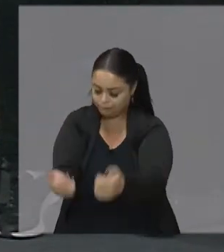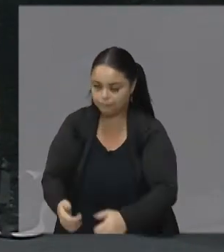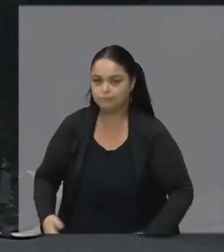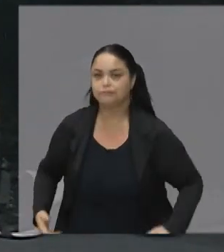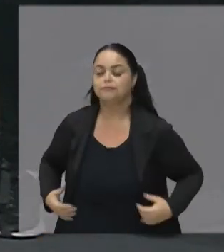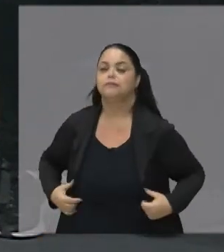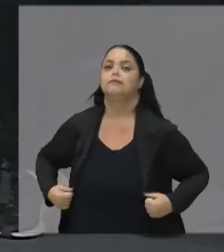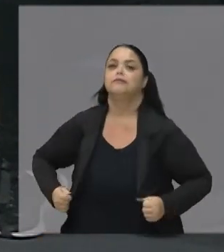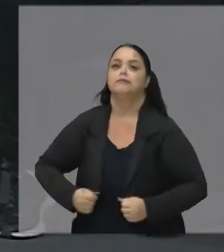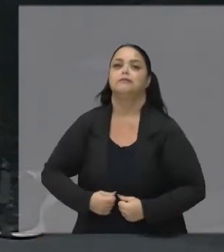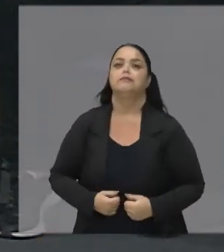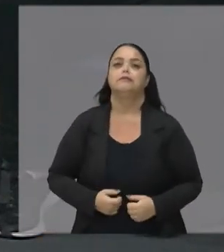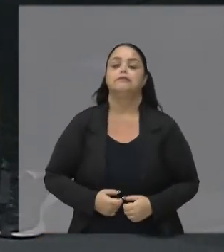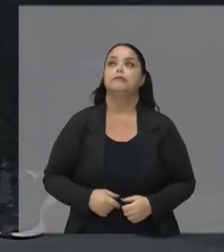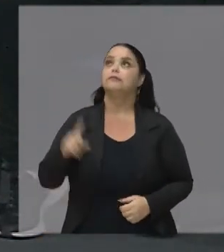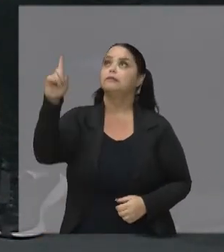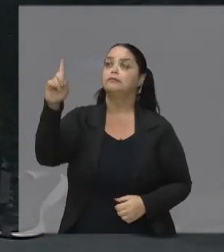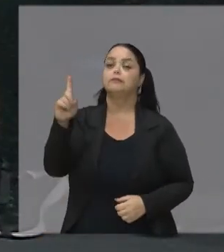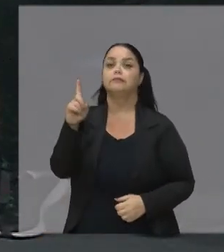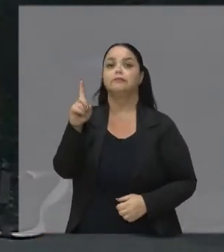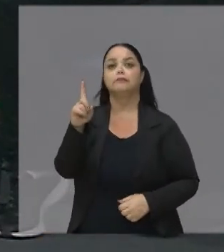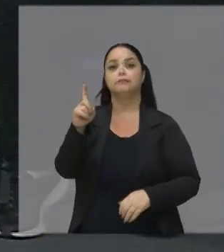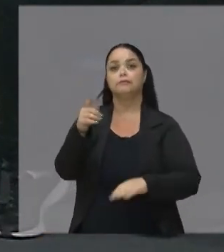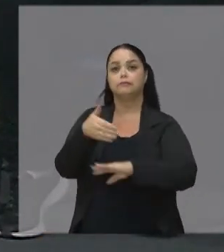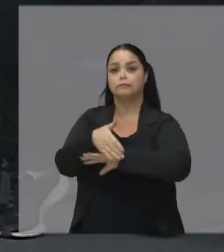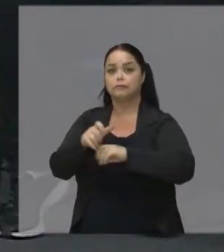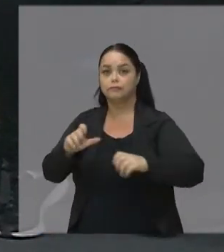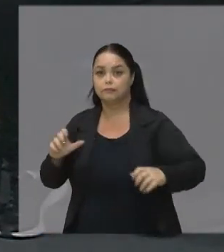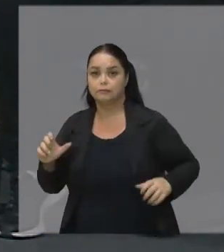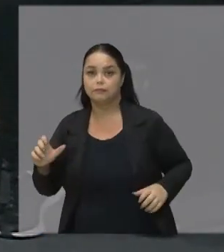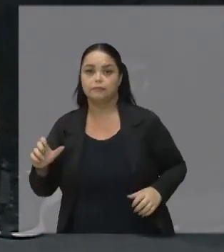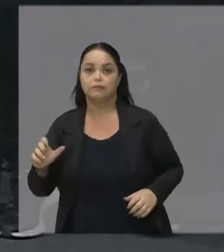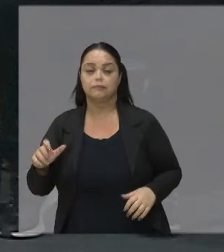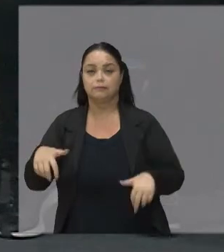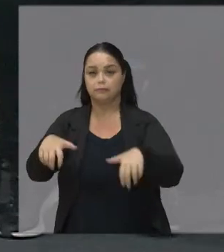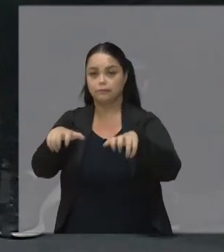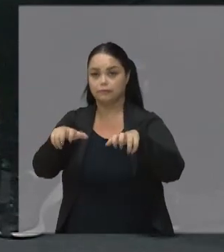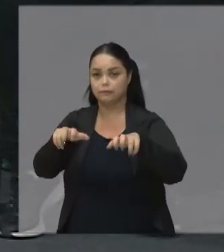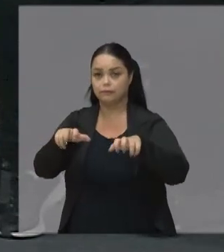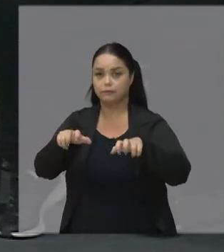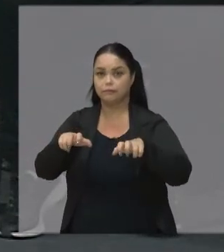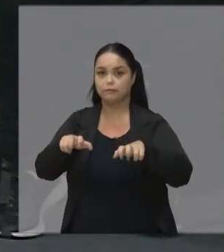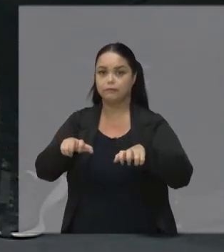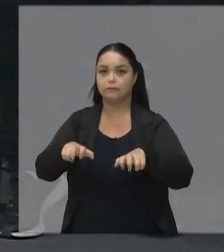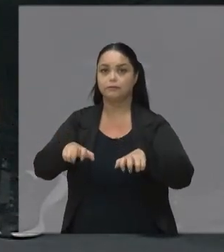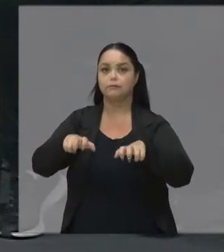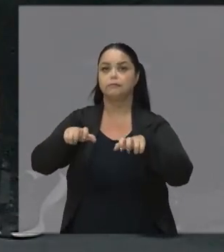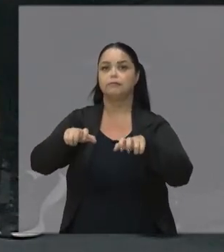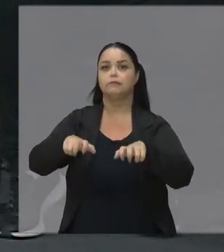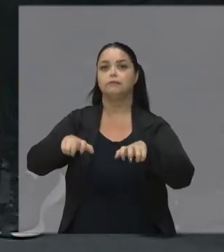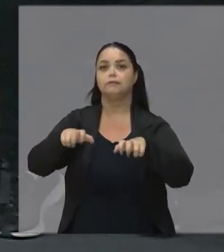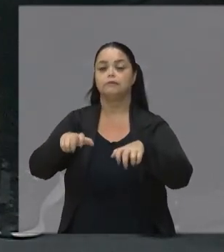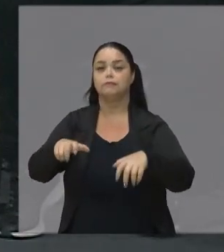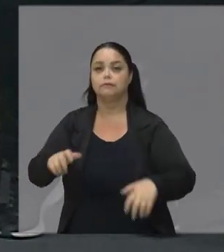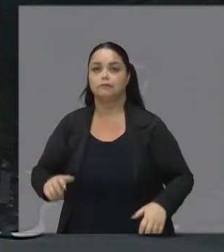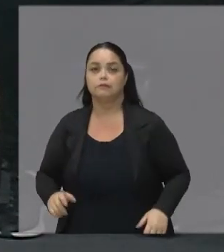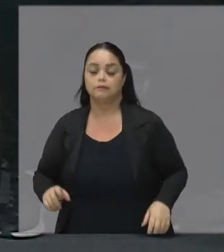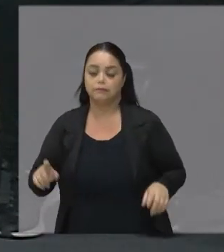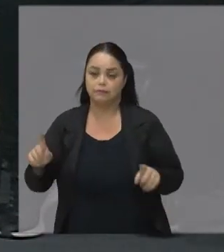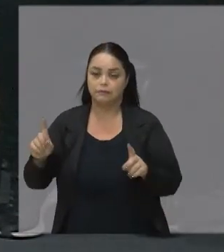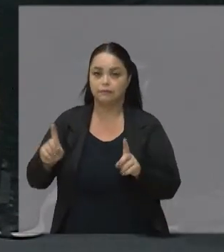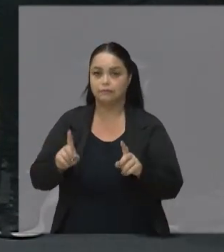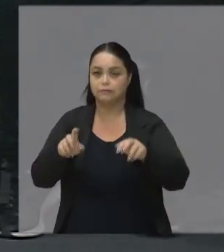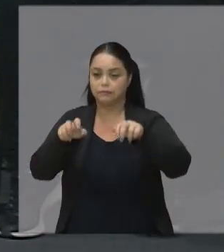Pois como ele No seu trono Se assentará